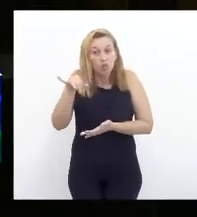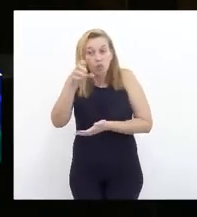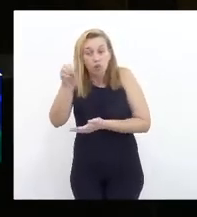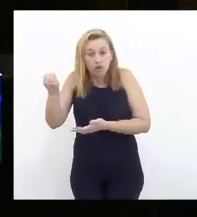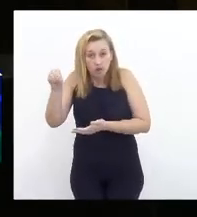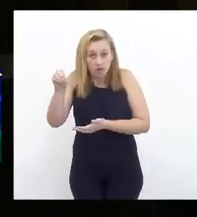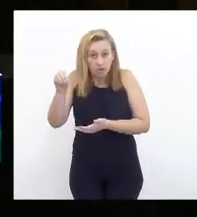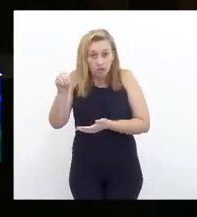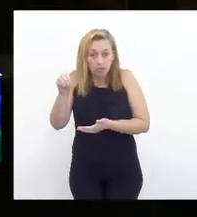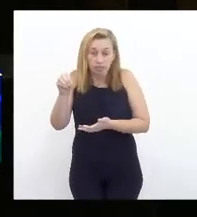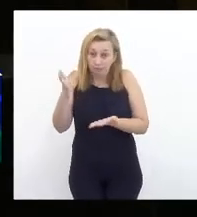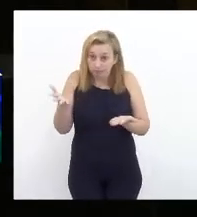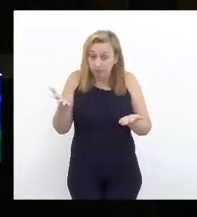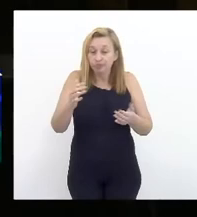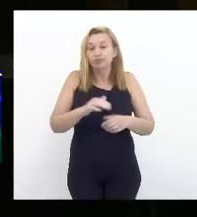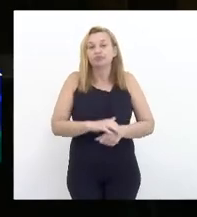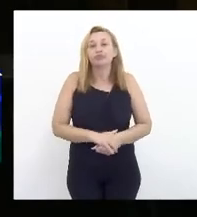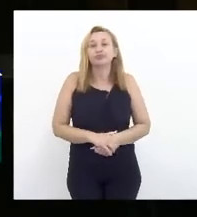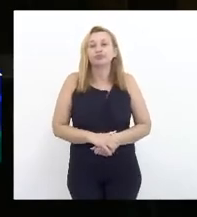recebíveis,